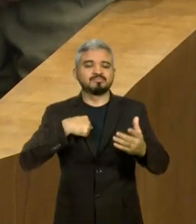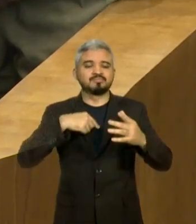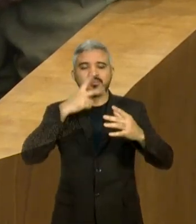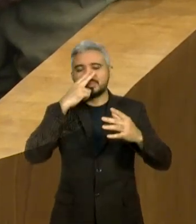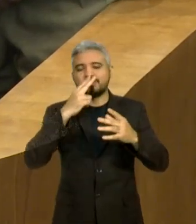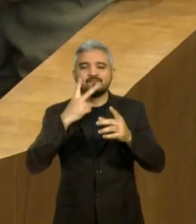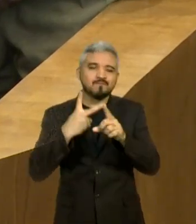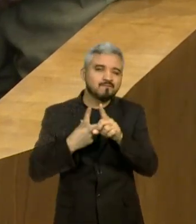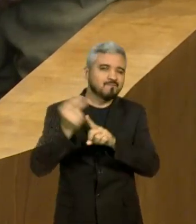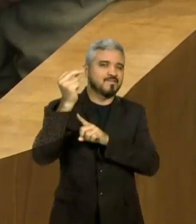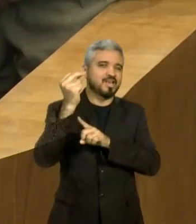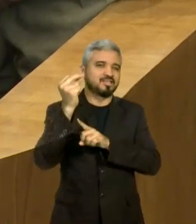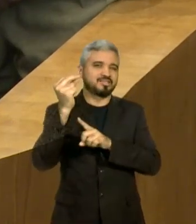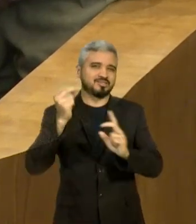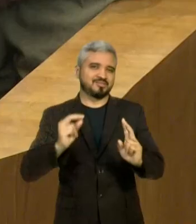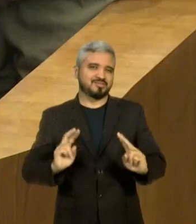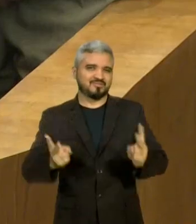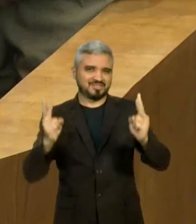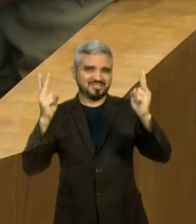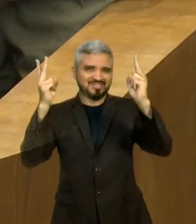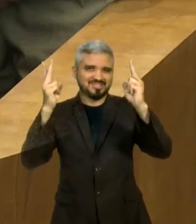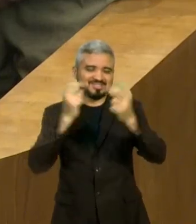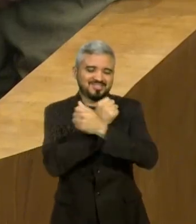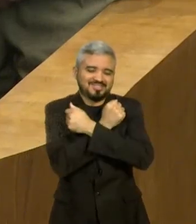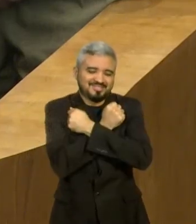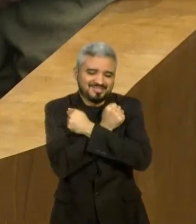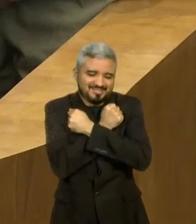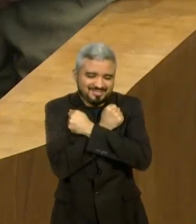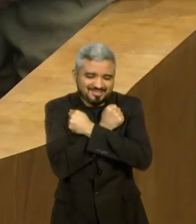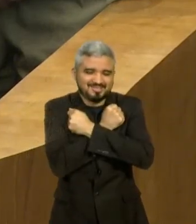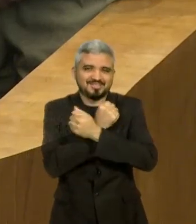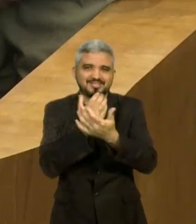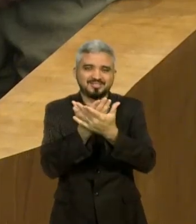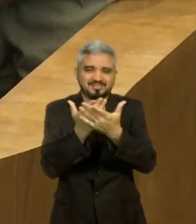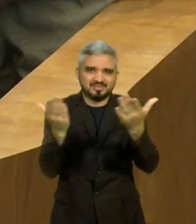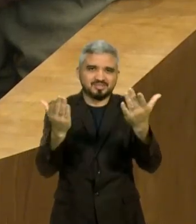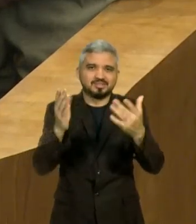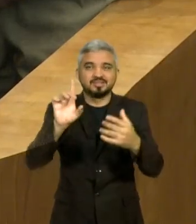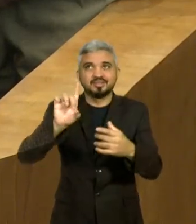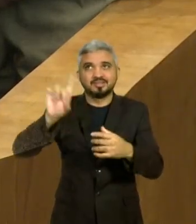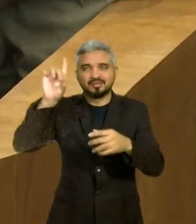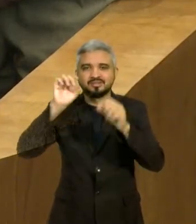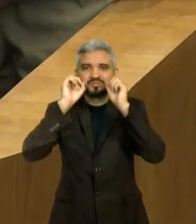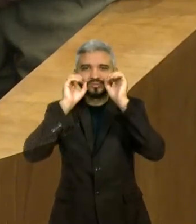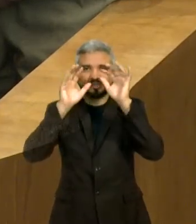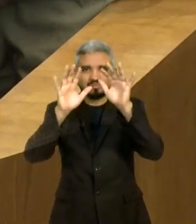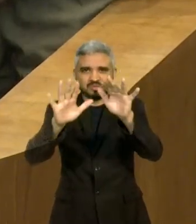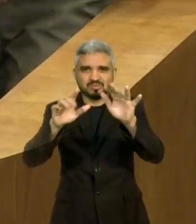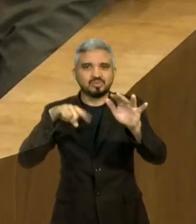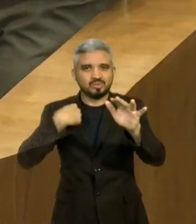vitória. Um forte abraço a todos, fiquem com Deus e vamos em frente.